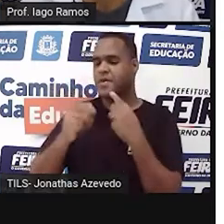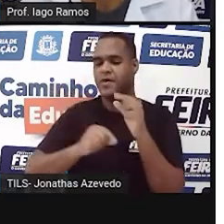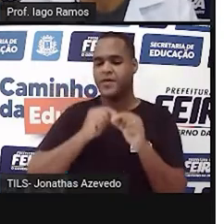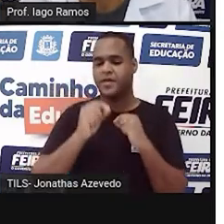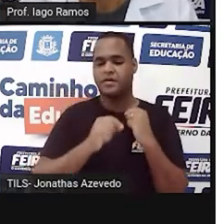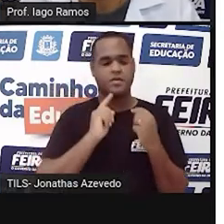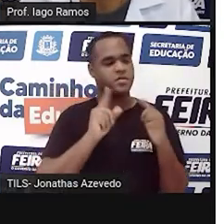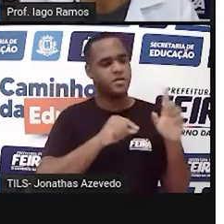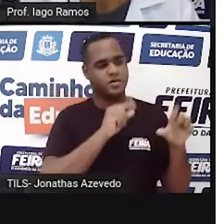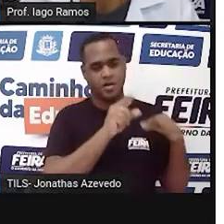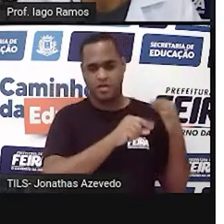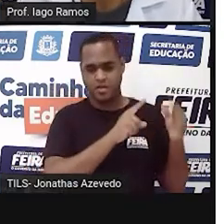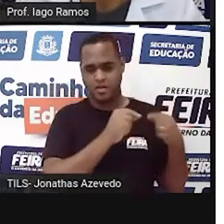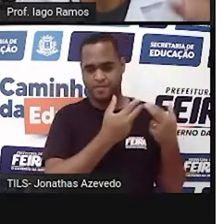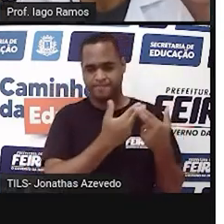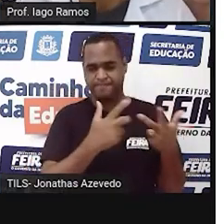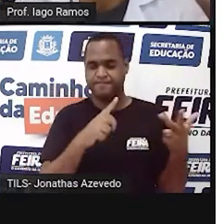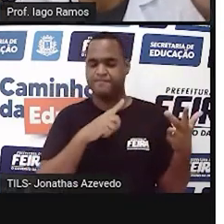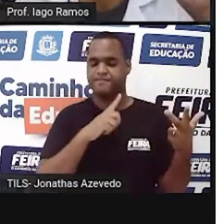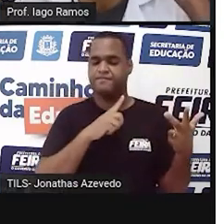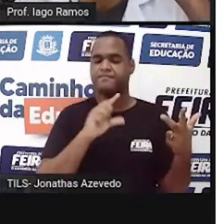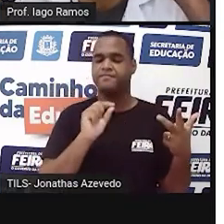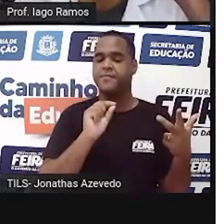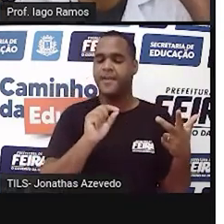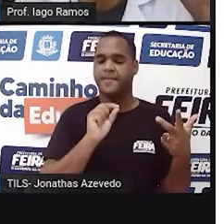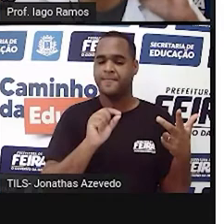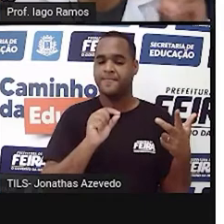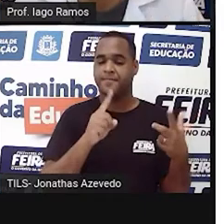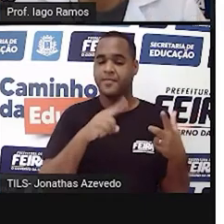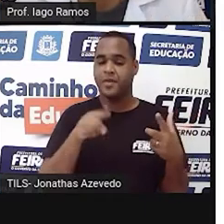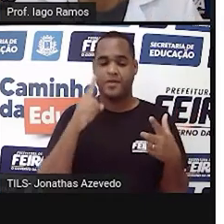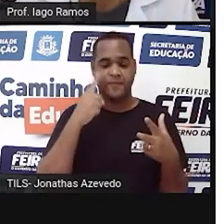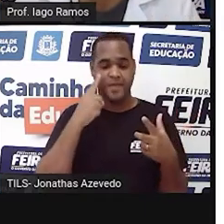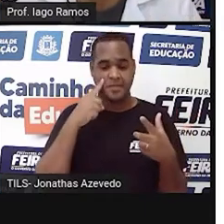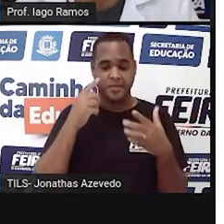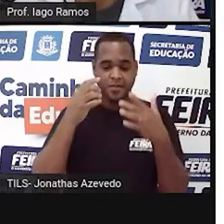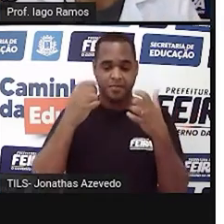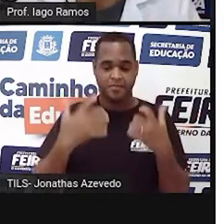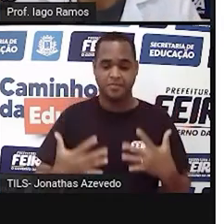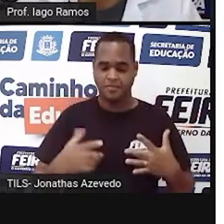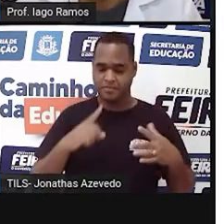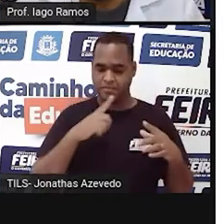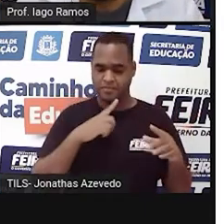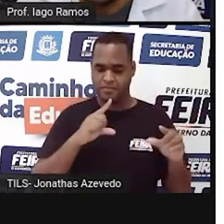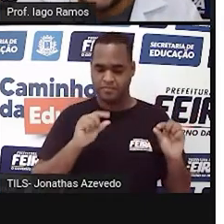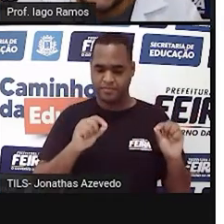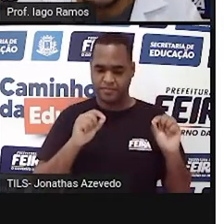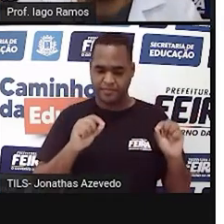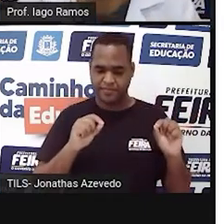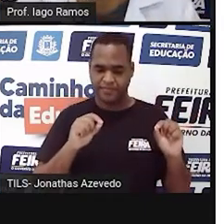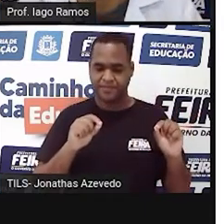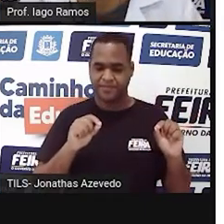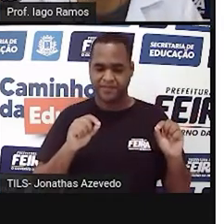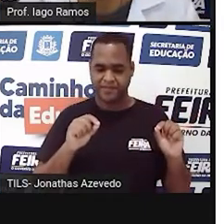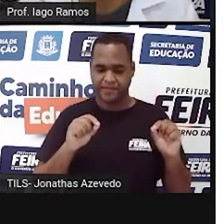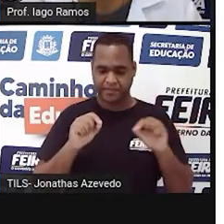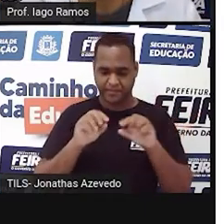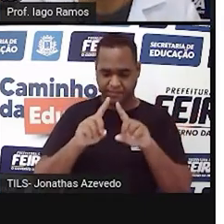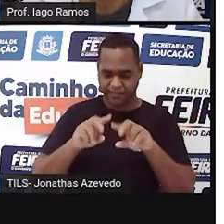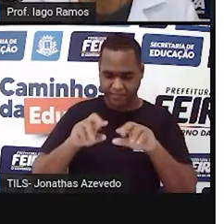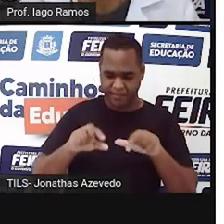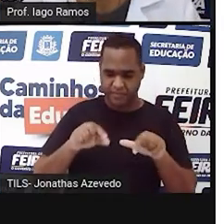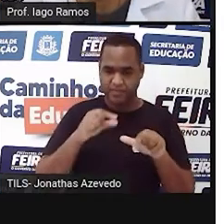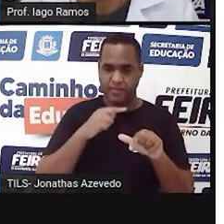detalhes, tá bom? E aí, né? O tempo inteiro, a gente vendo ali esses dados sobre esses 10